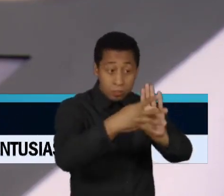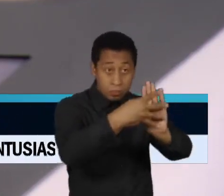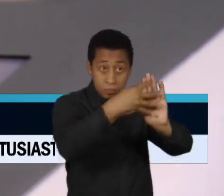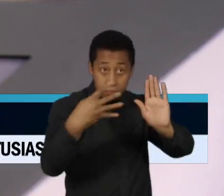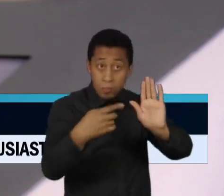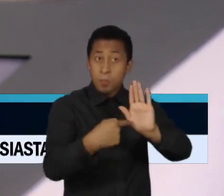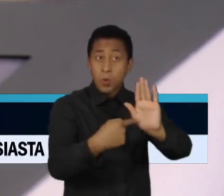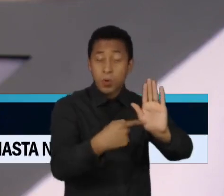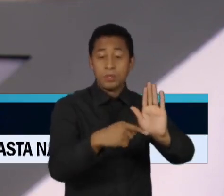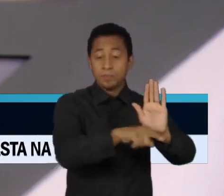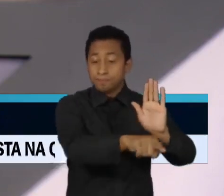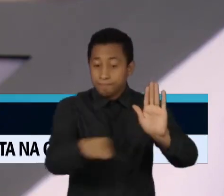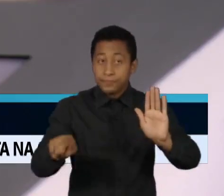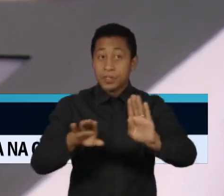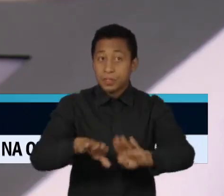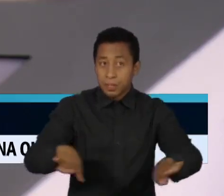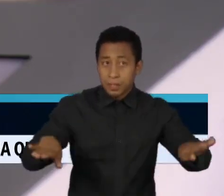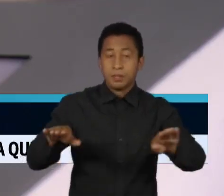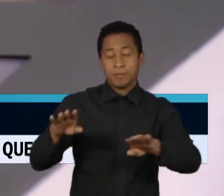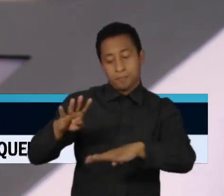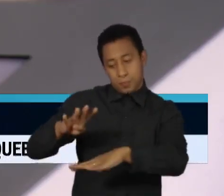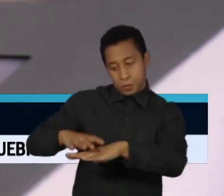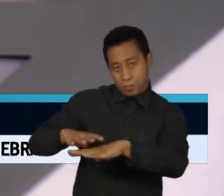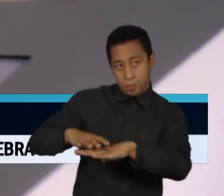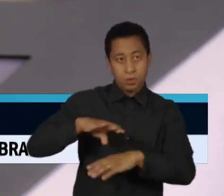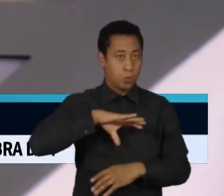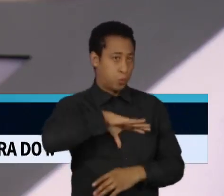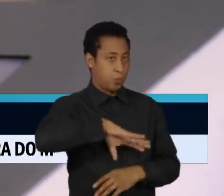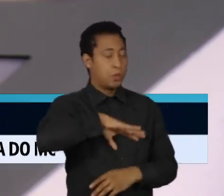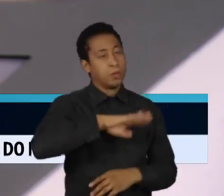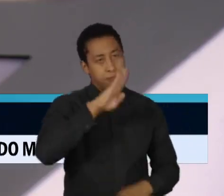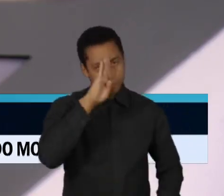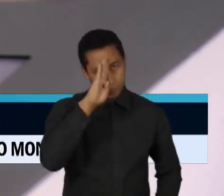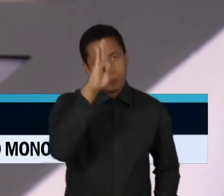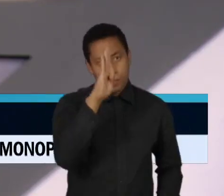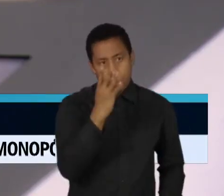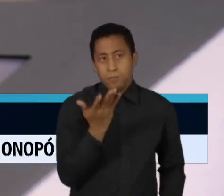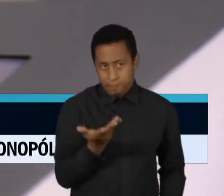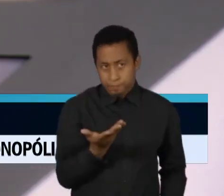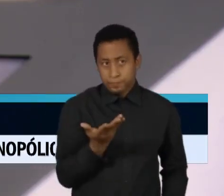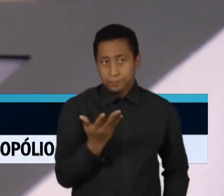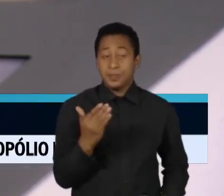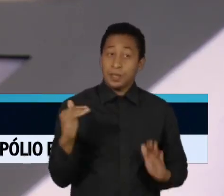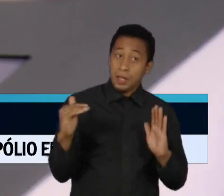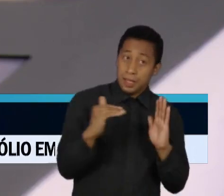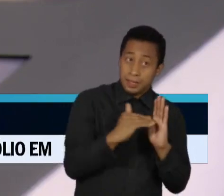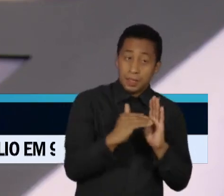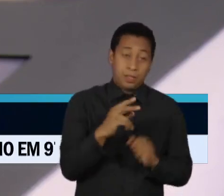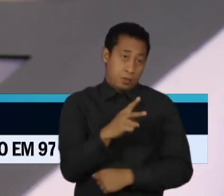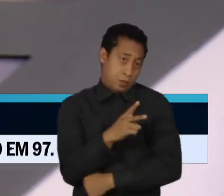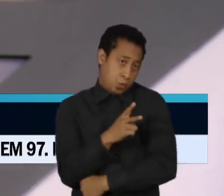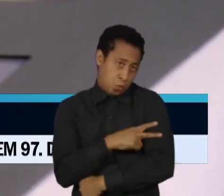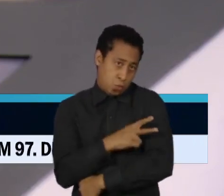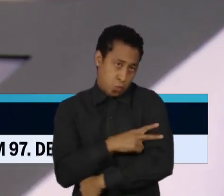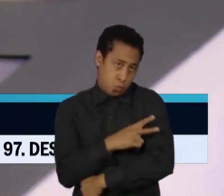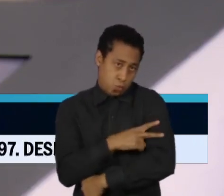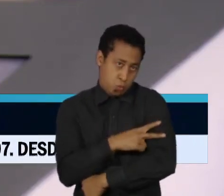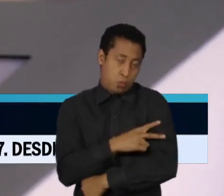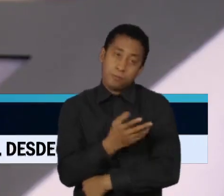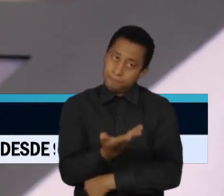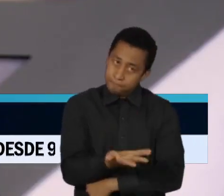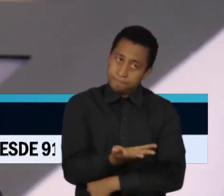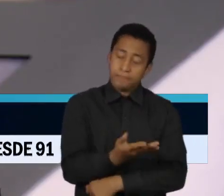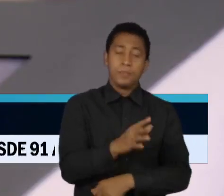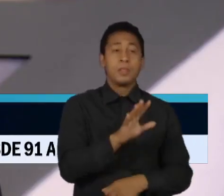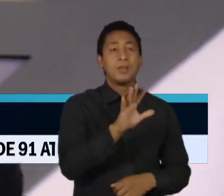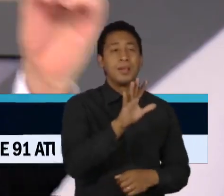língua portuguesa e matemática, alfabetização matemática também, até o fim do segundo ano. Então, essa é